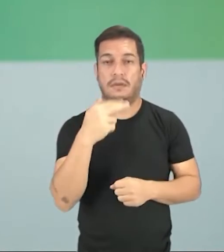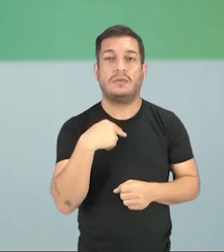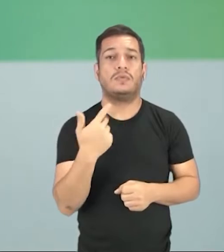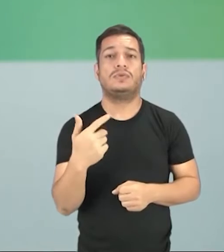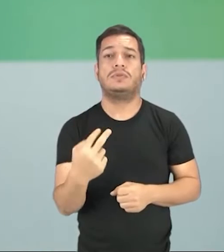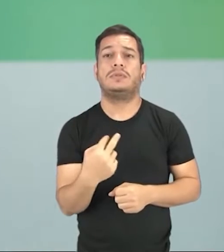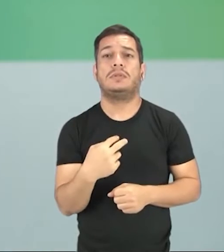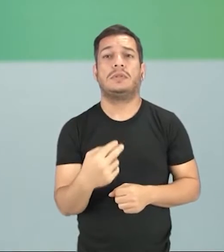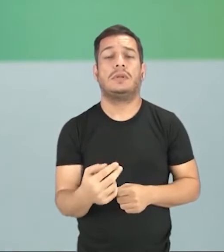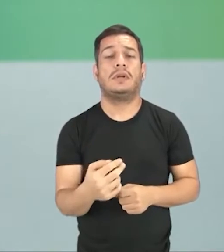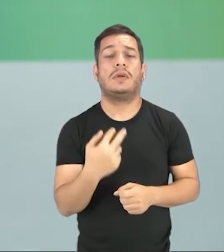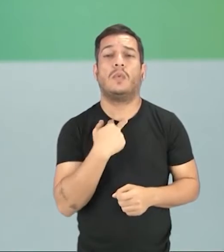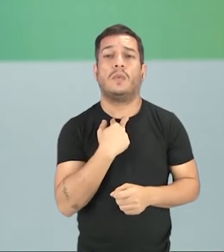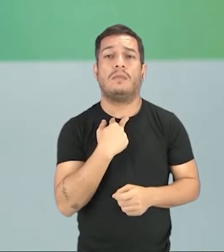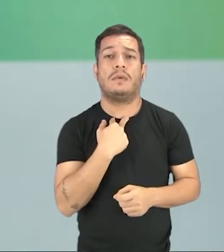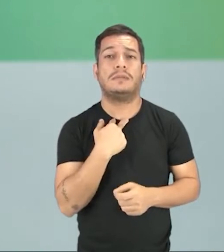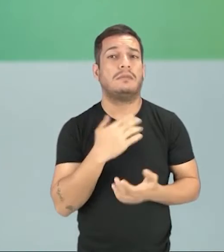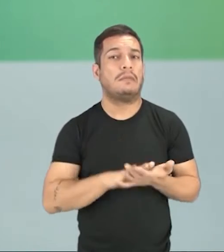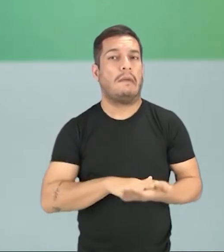porque não trabalhavam.